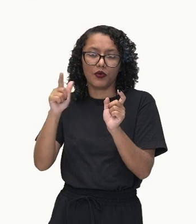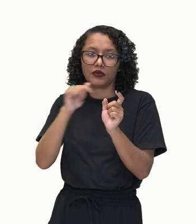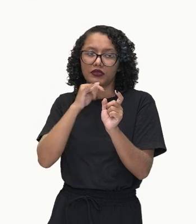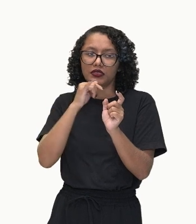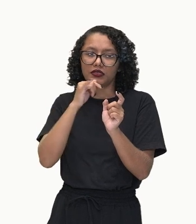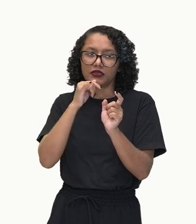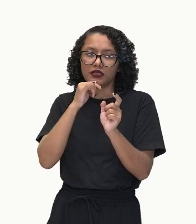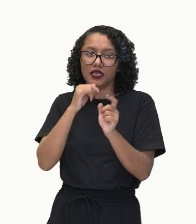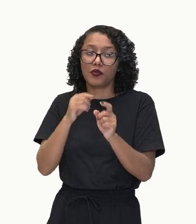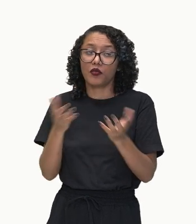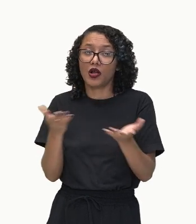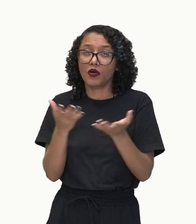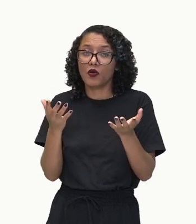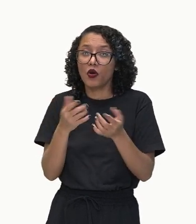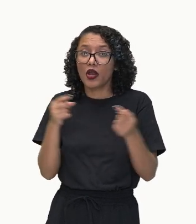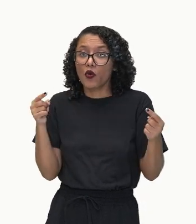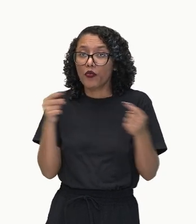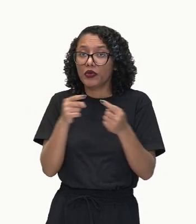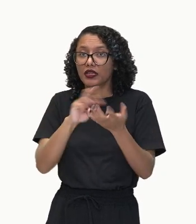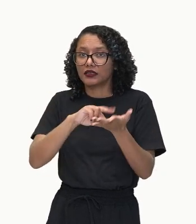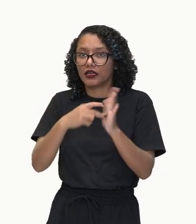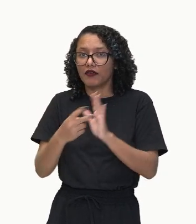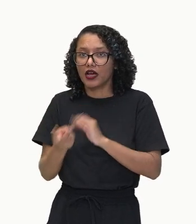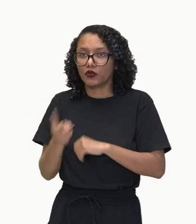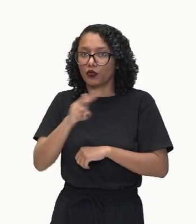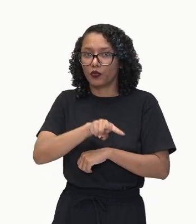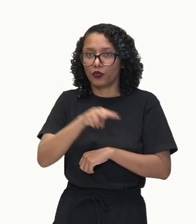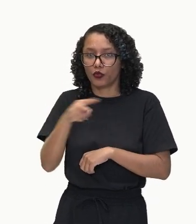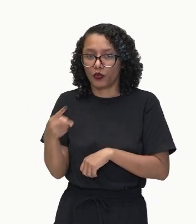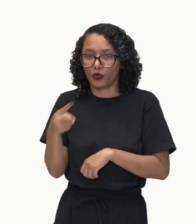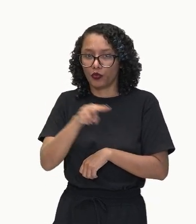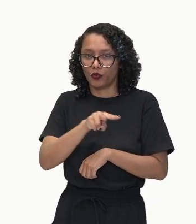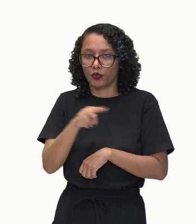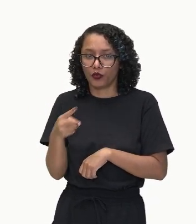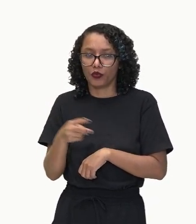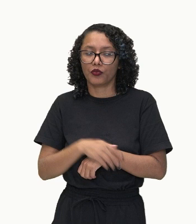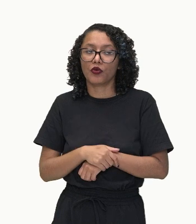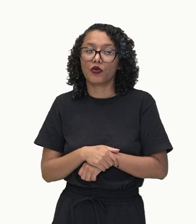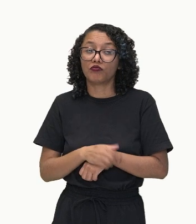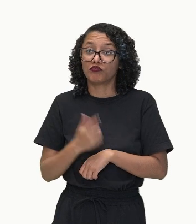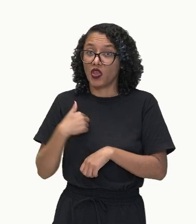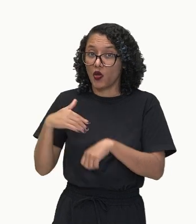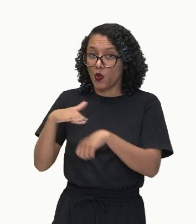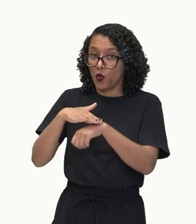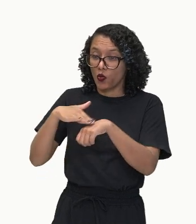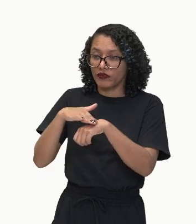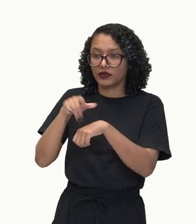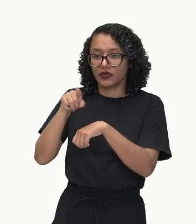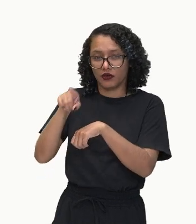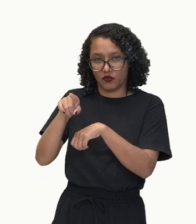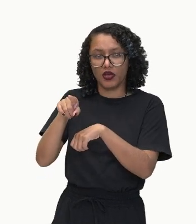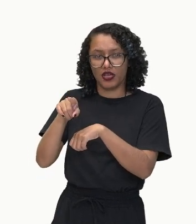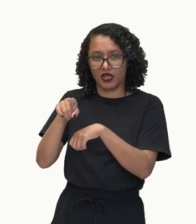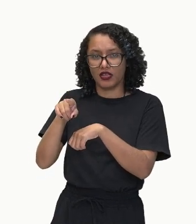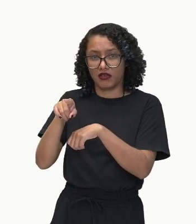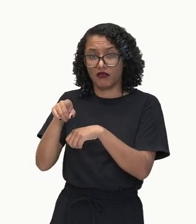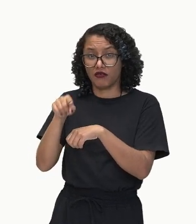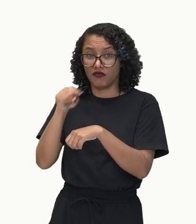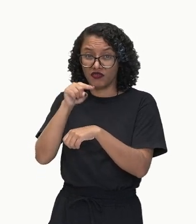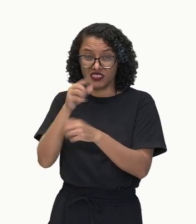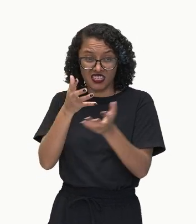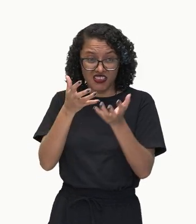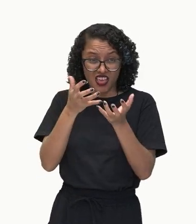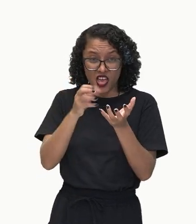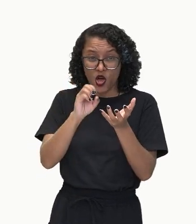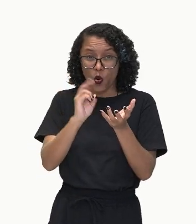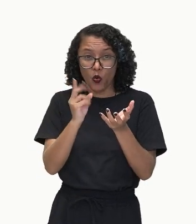são ideias alternativas. Olha só. Vou falar com ele. Quer você queira. Quer não. É alternância,